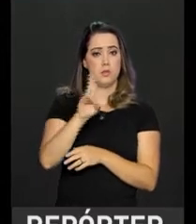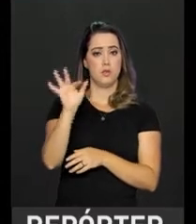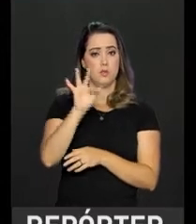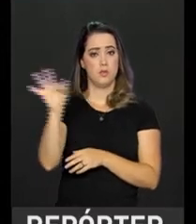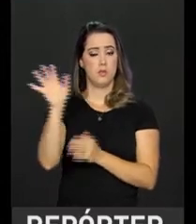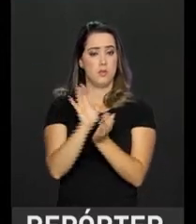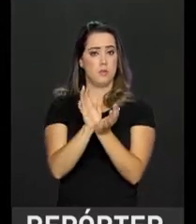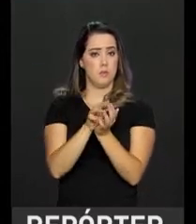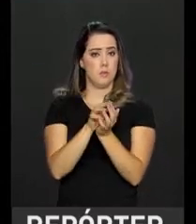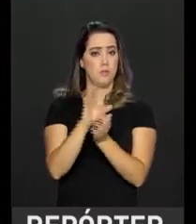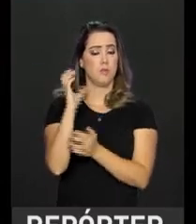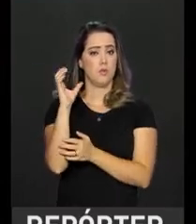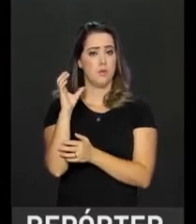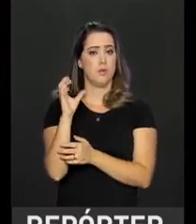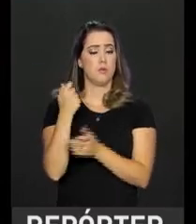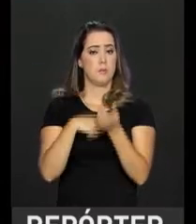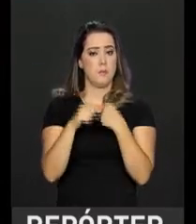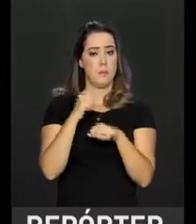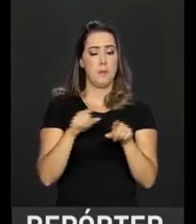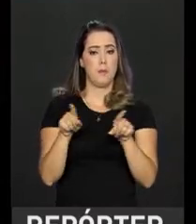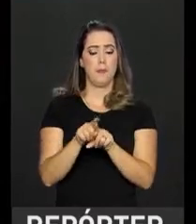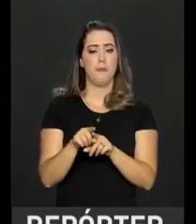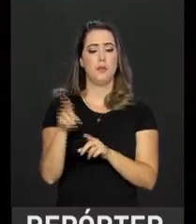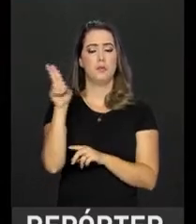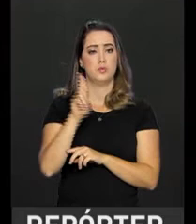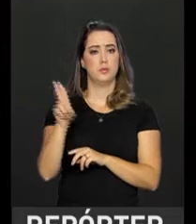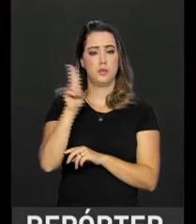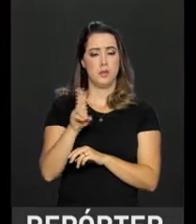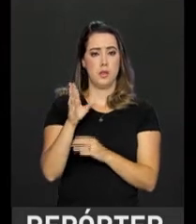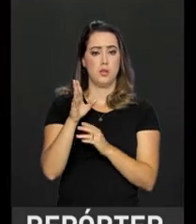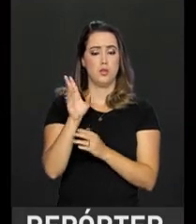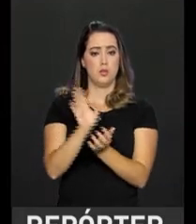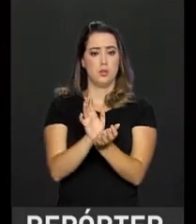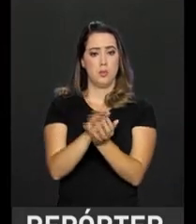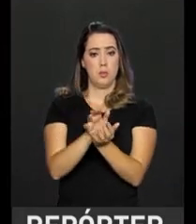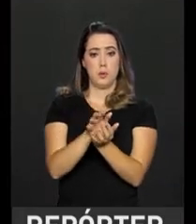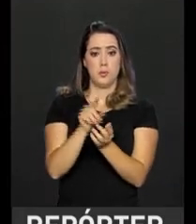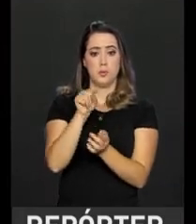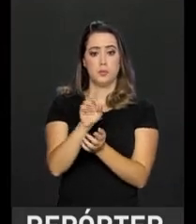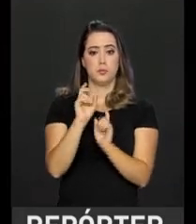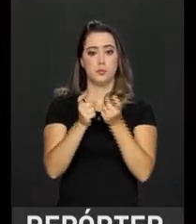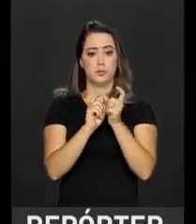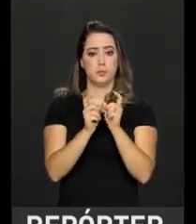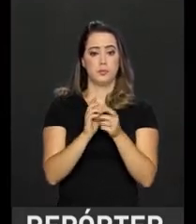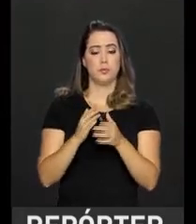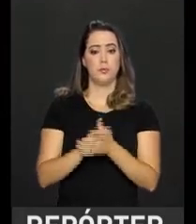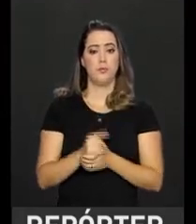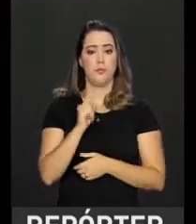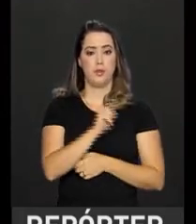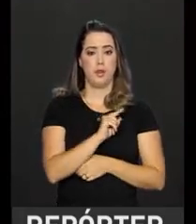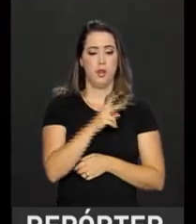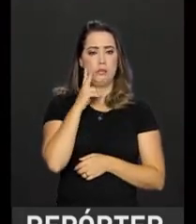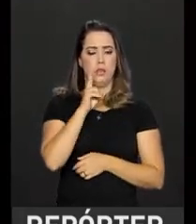para o curso de Ciências Econômicas e consegui aprovação na Universidade de Pernambuco para o curso de Administração. A Abigail